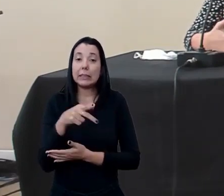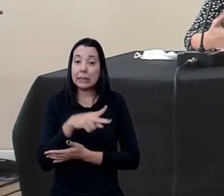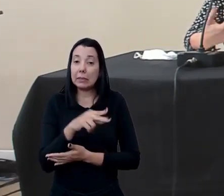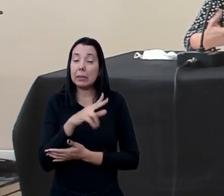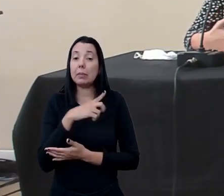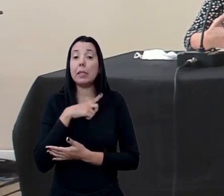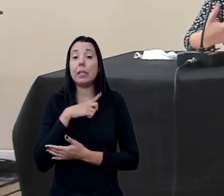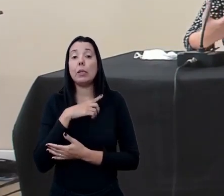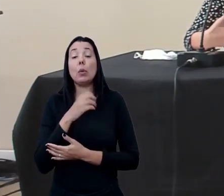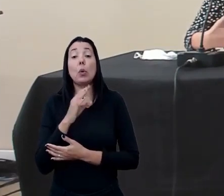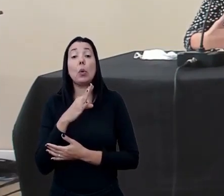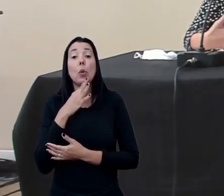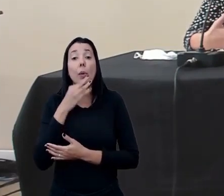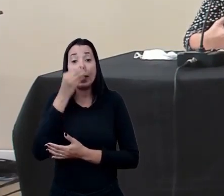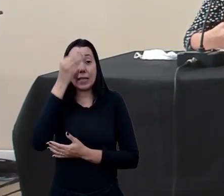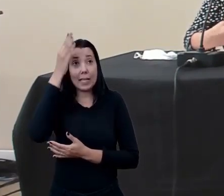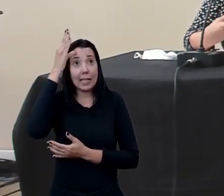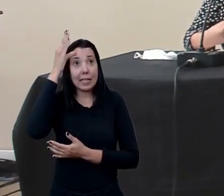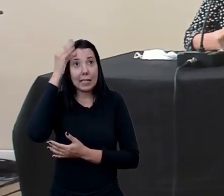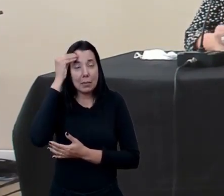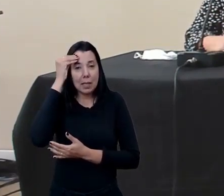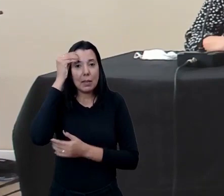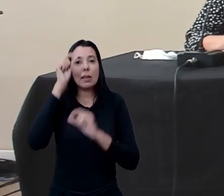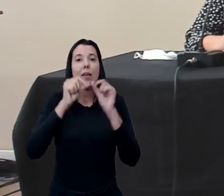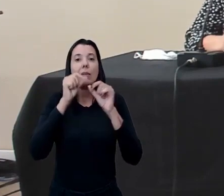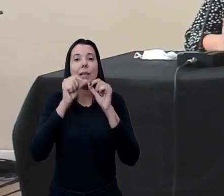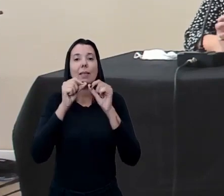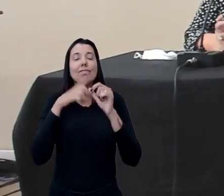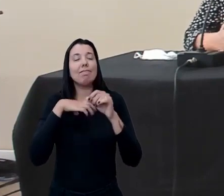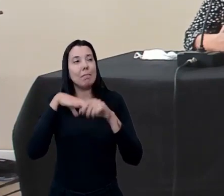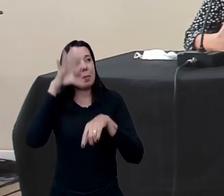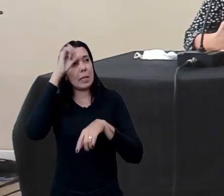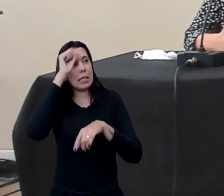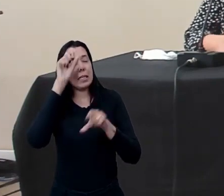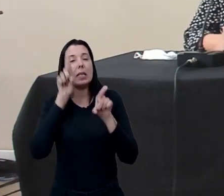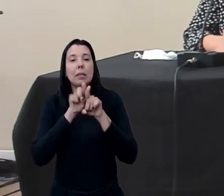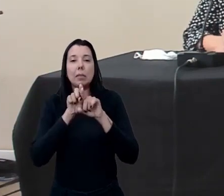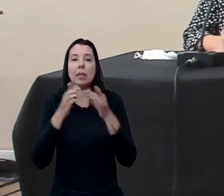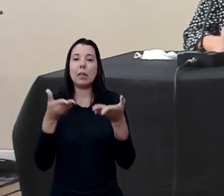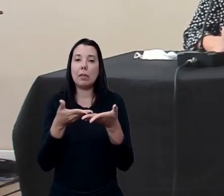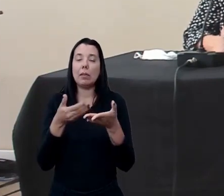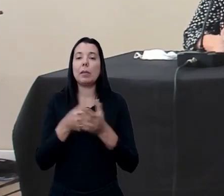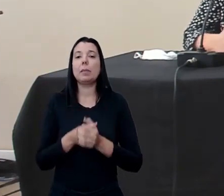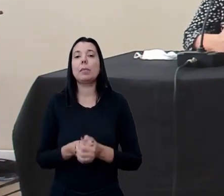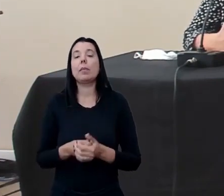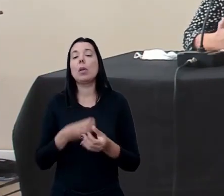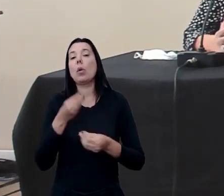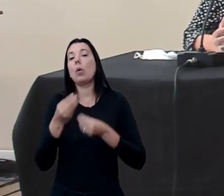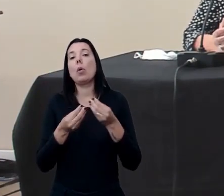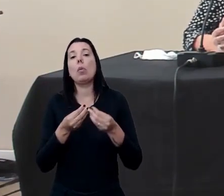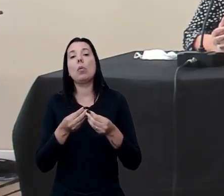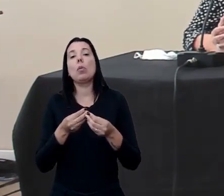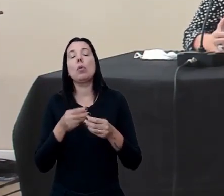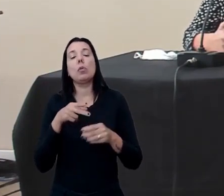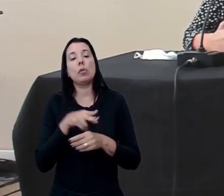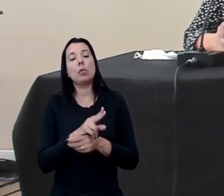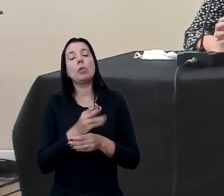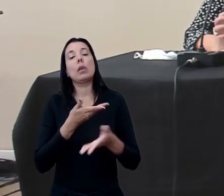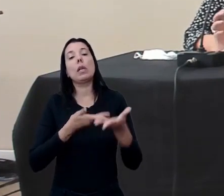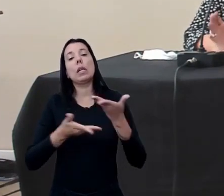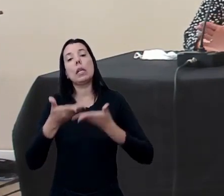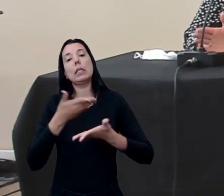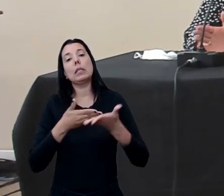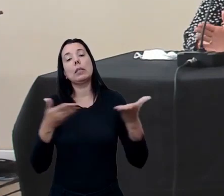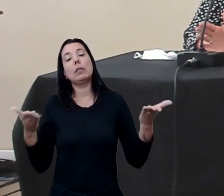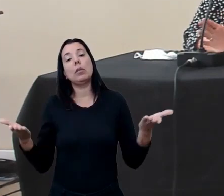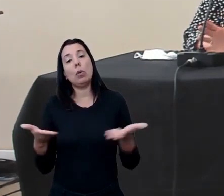ele é construído de forma coletiva então a gente está nesse aprendizado nesse momento como manter esse vínculo esse